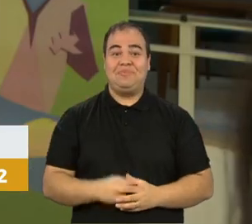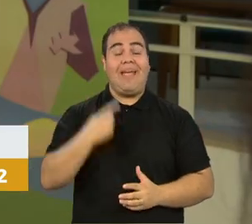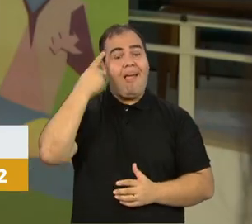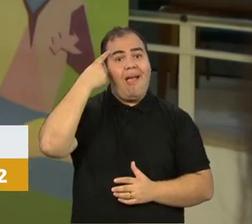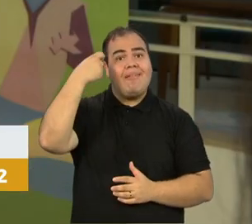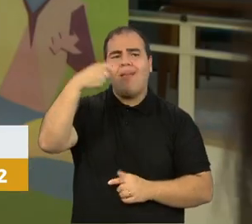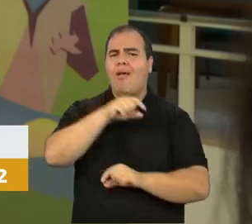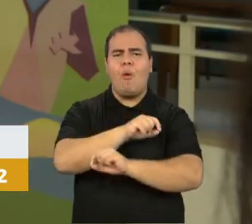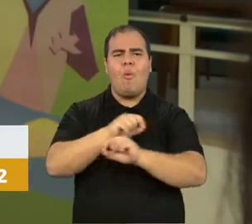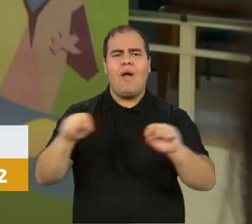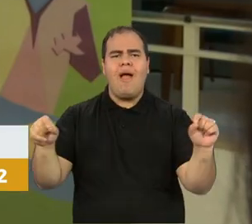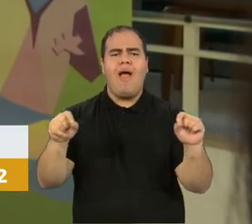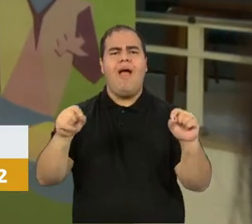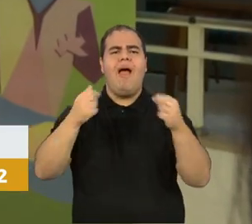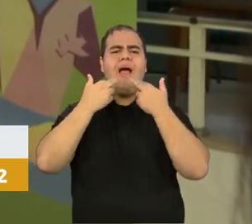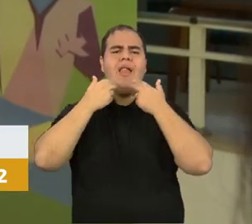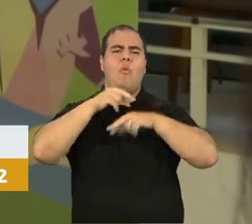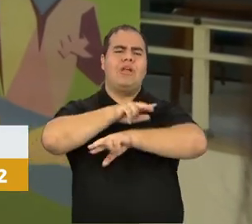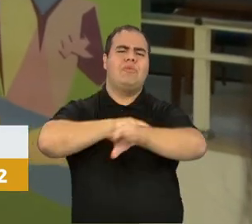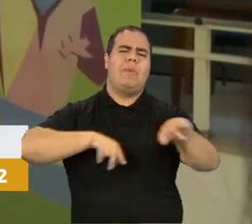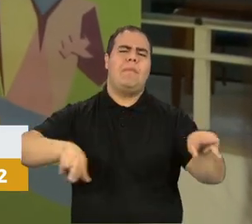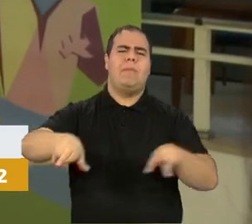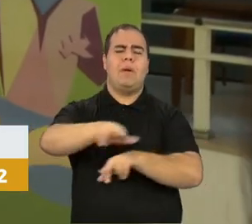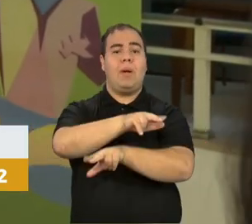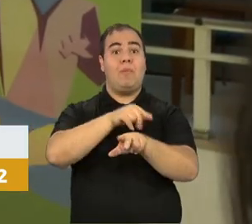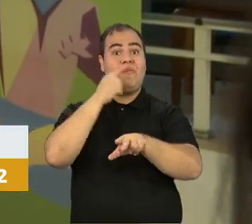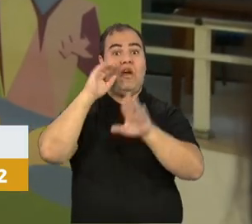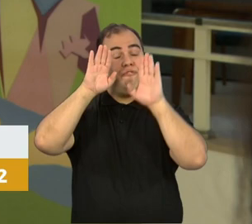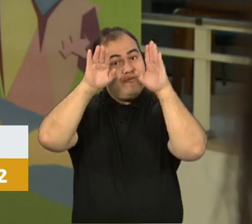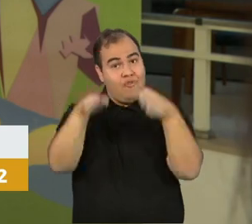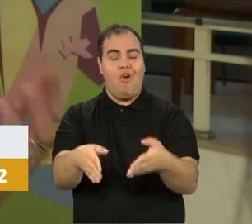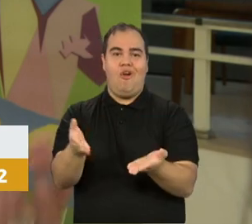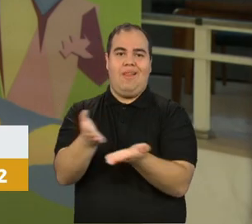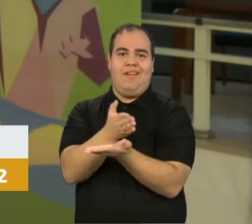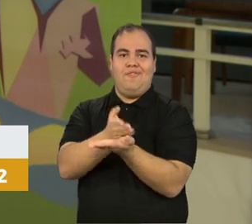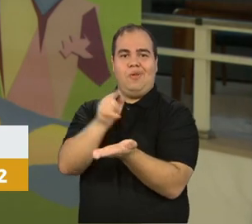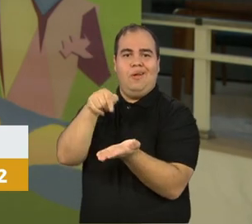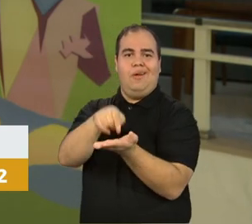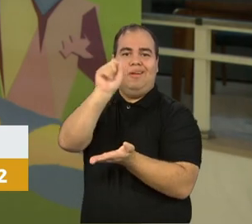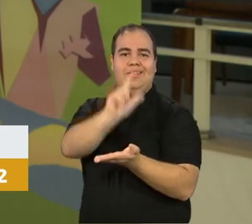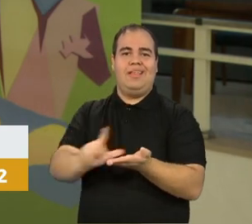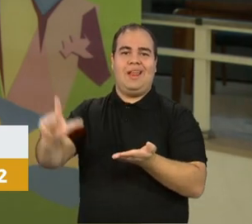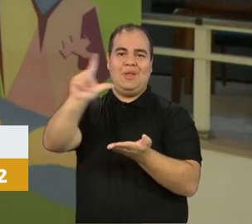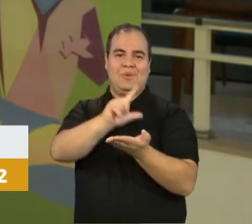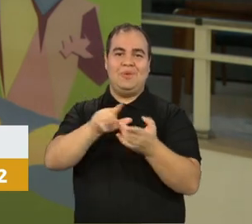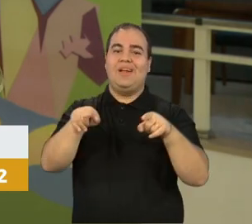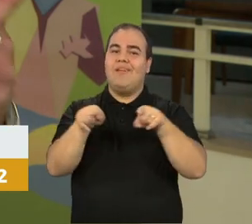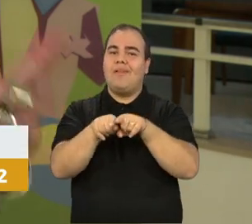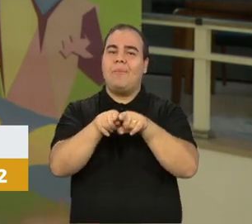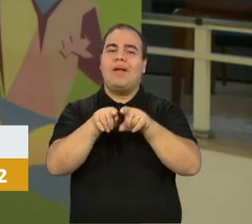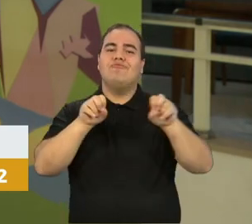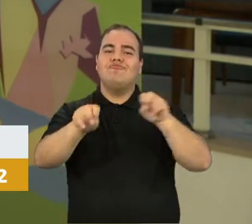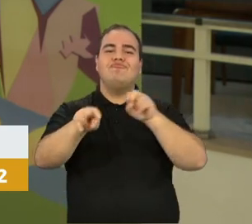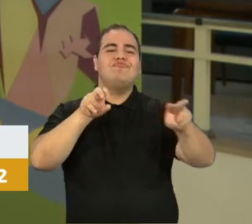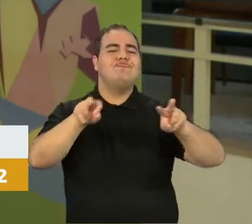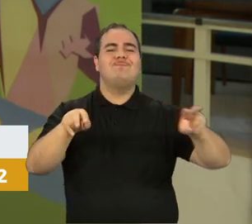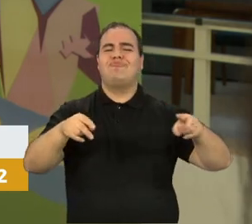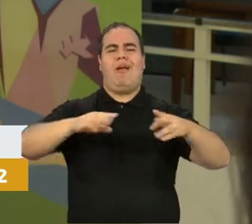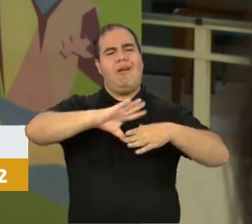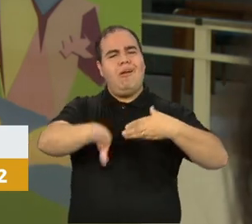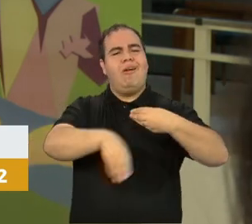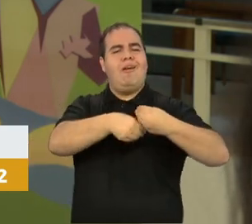várias linguagens, tendo o eixo, o eixo principal, o livro, a literatura, mas trazendo artes visuais, música,